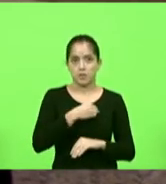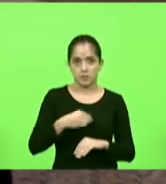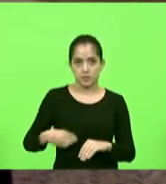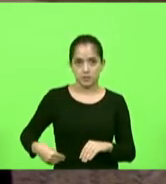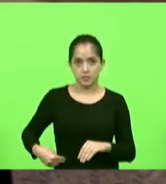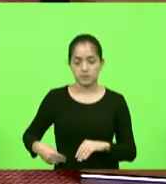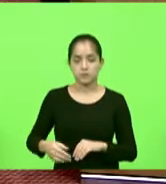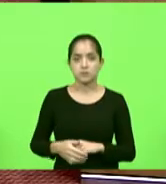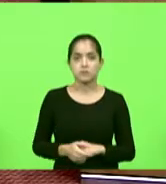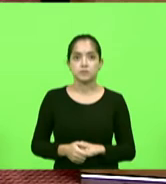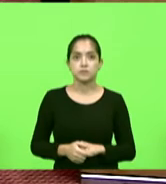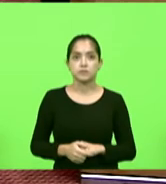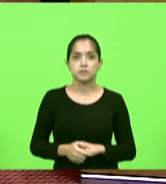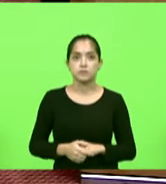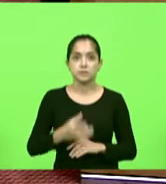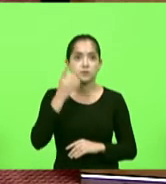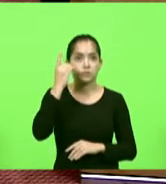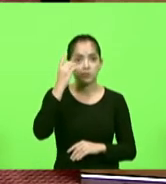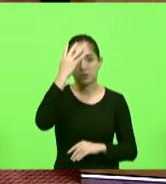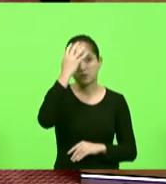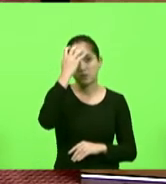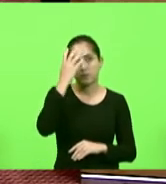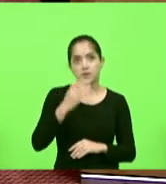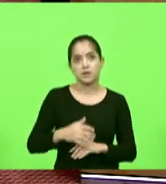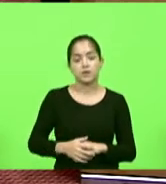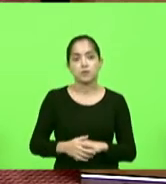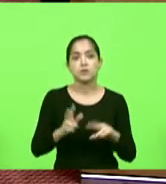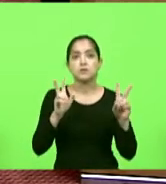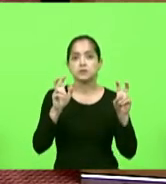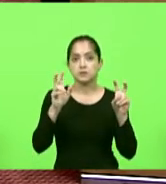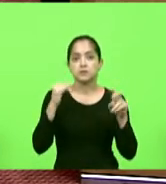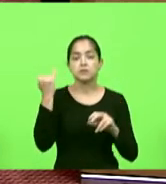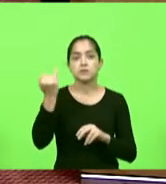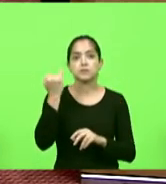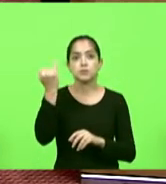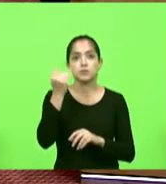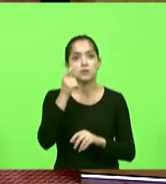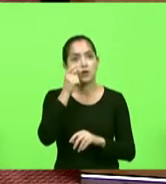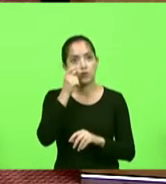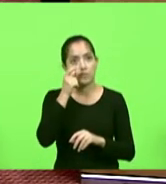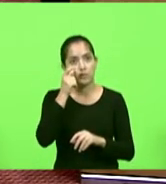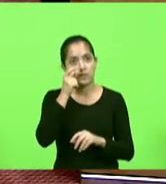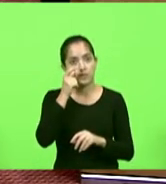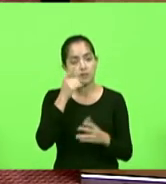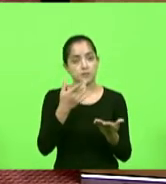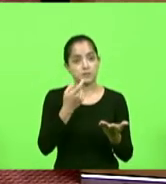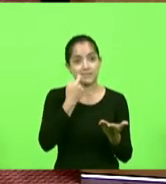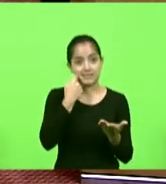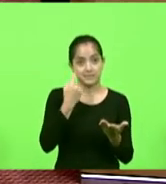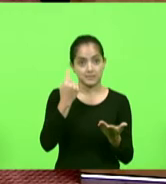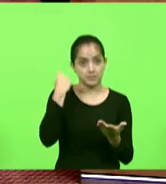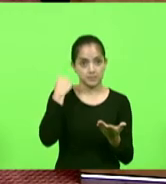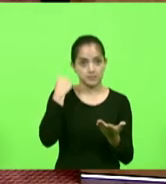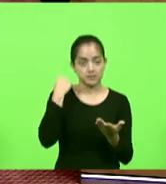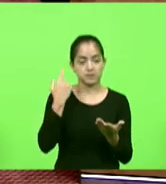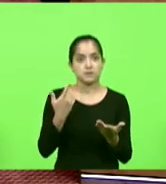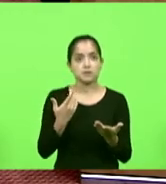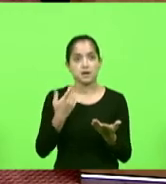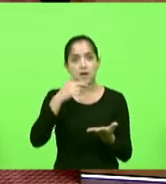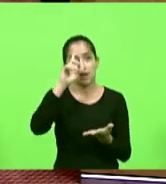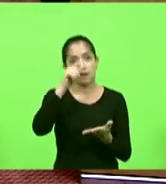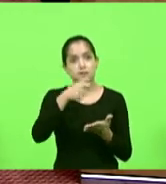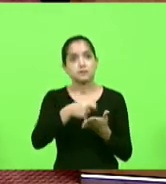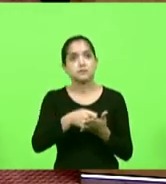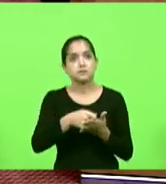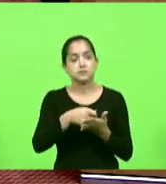deputado permito deputado parabenizá-lo pelo tema nós acompanhamos atentamente na sexta-feira a decisão